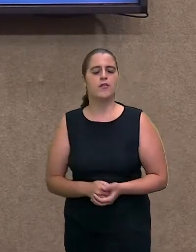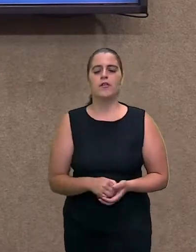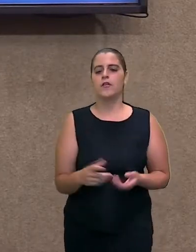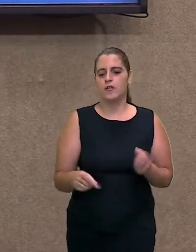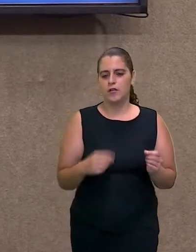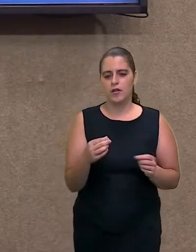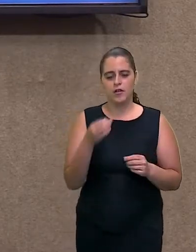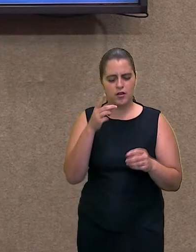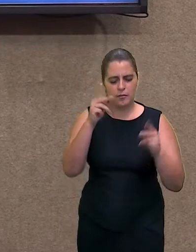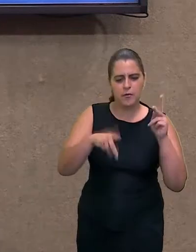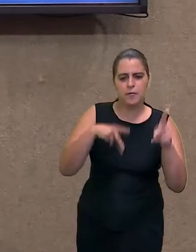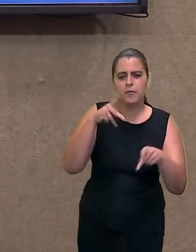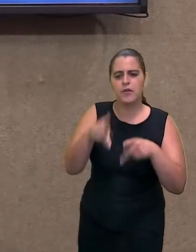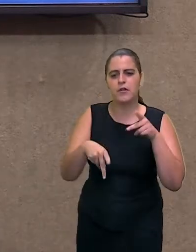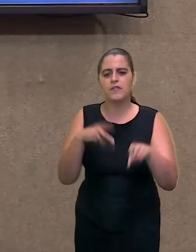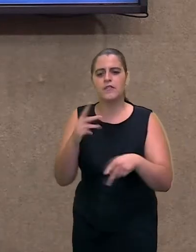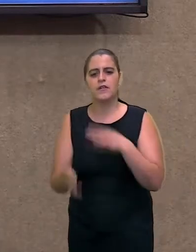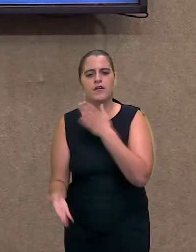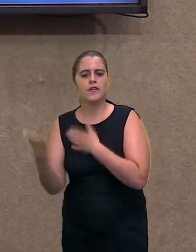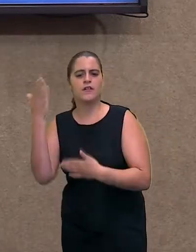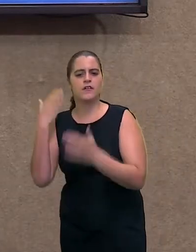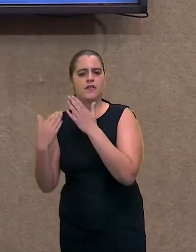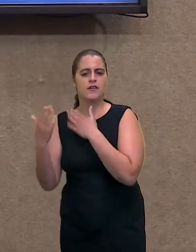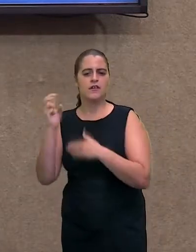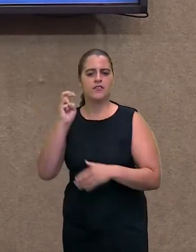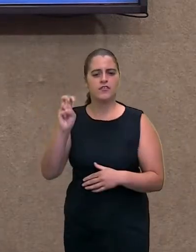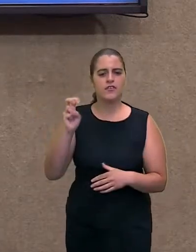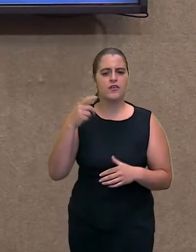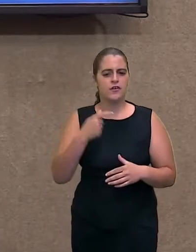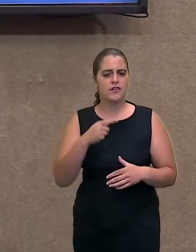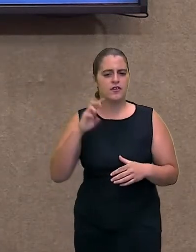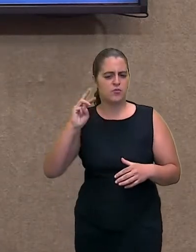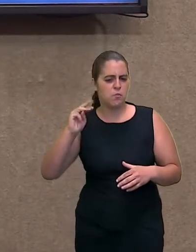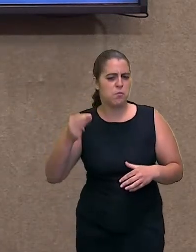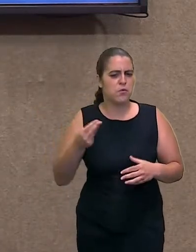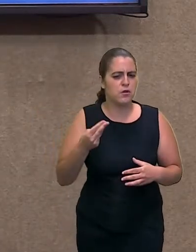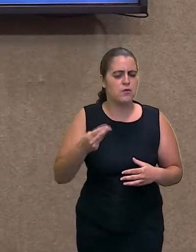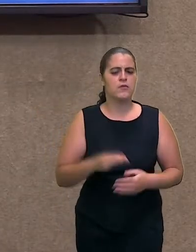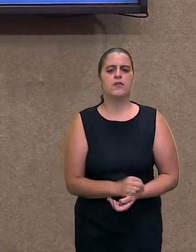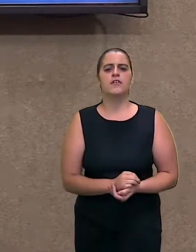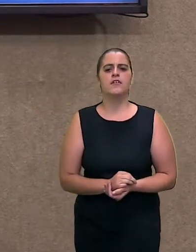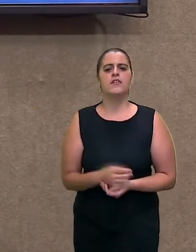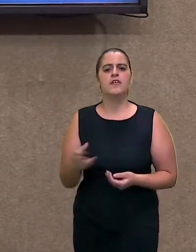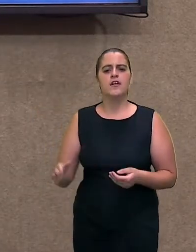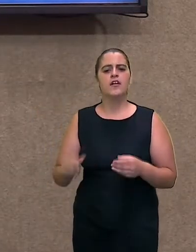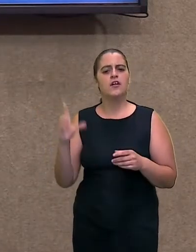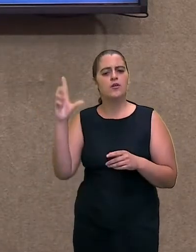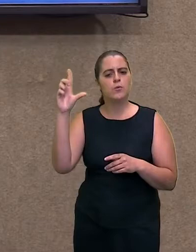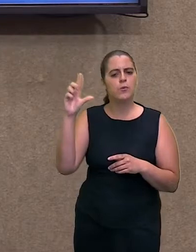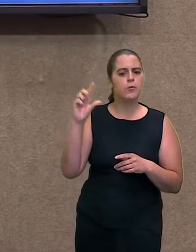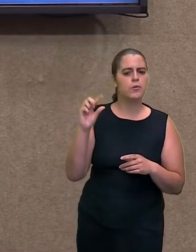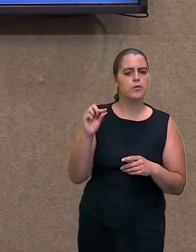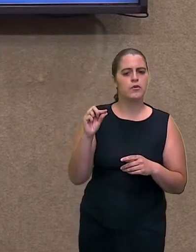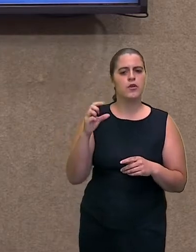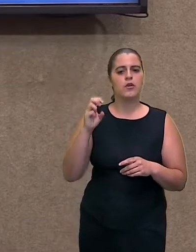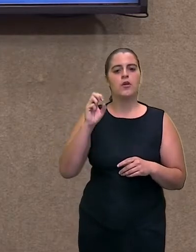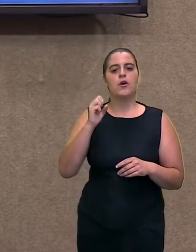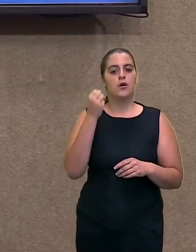aquela população lá atrás que vocês viram, de 5 a 7 milhões, ela se reduziu a